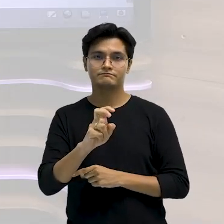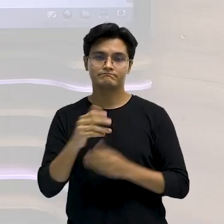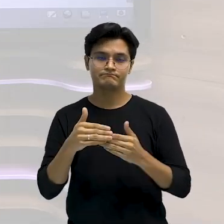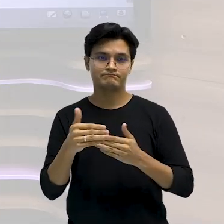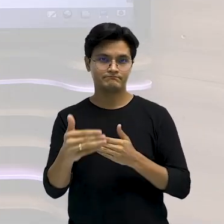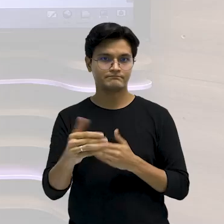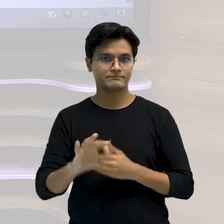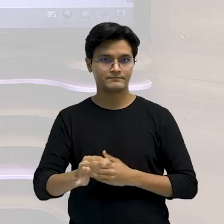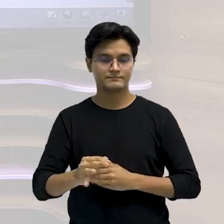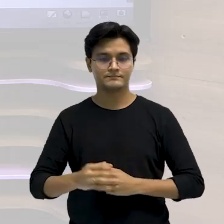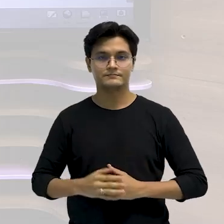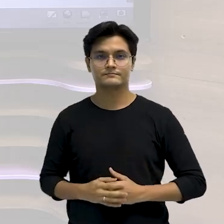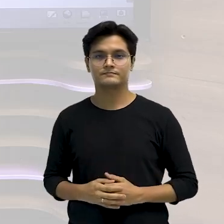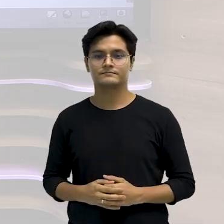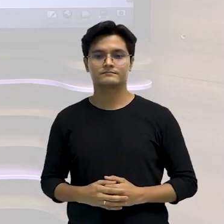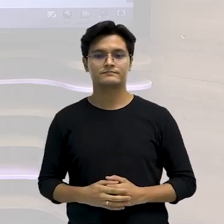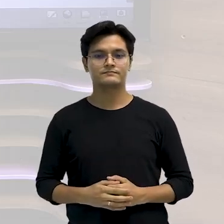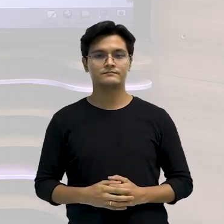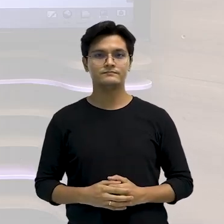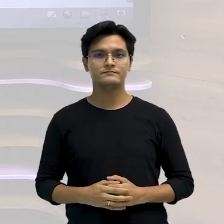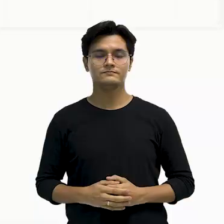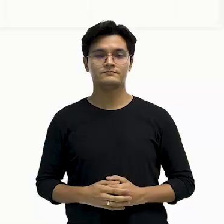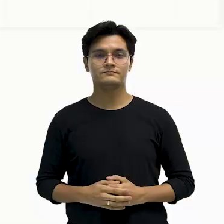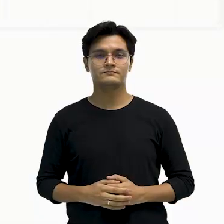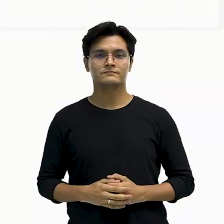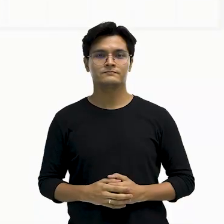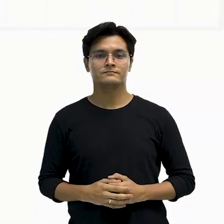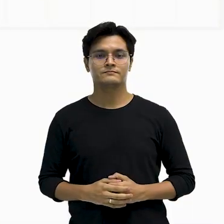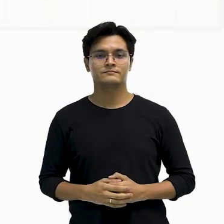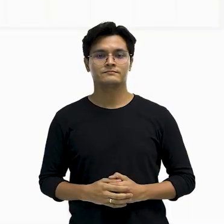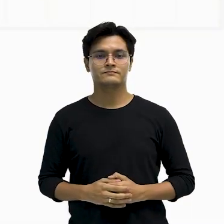em diante. Tudo bem? Tranquilo? Vamos seguindo.